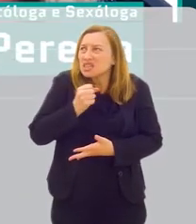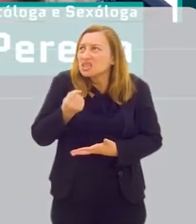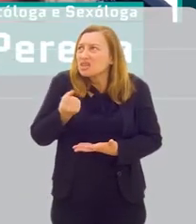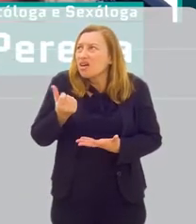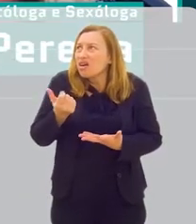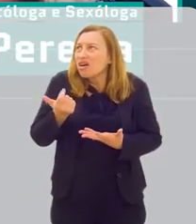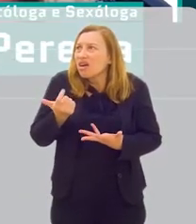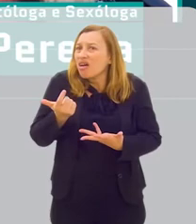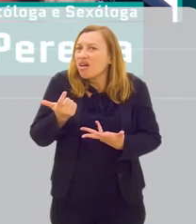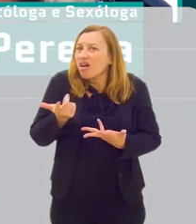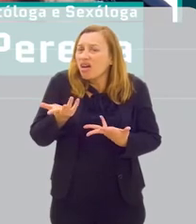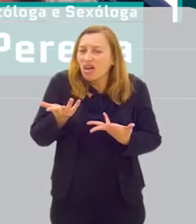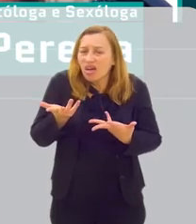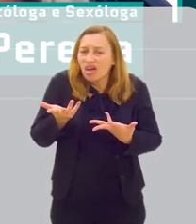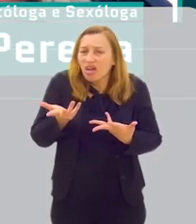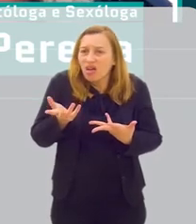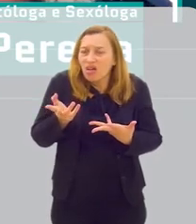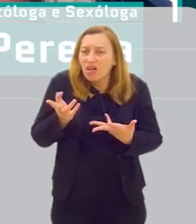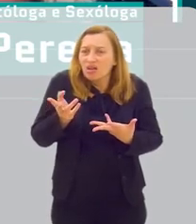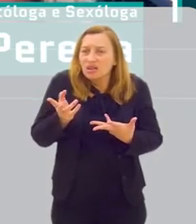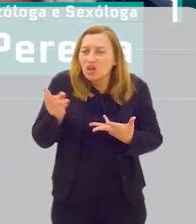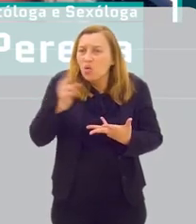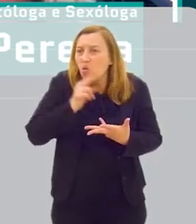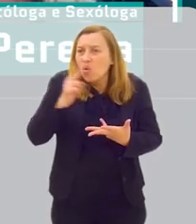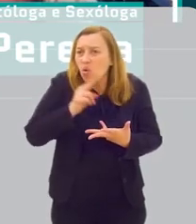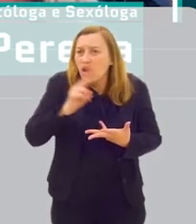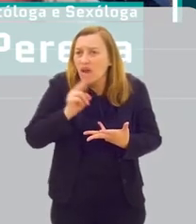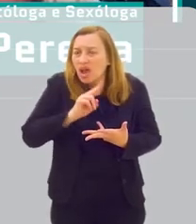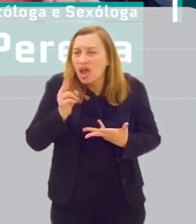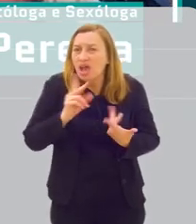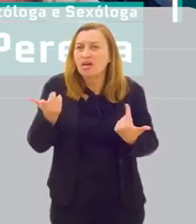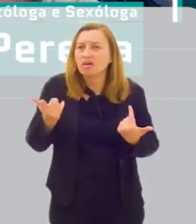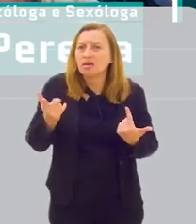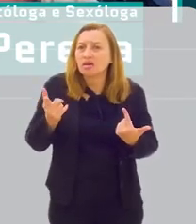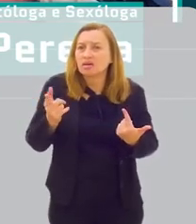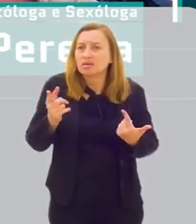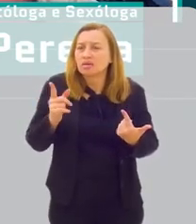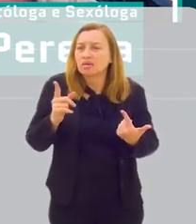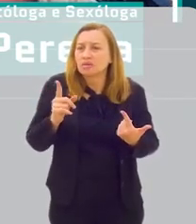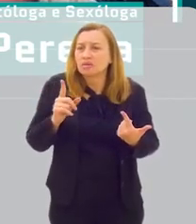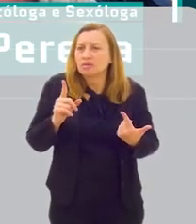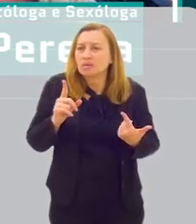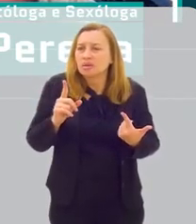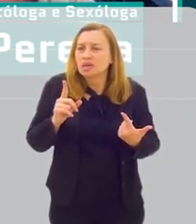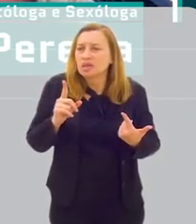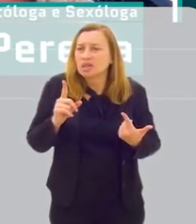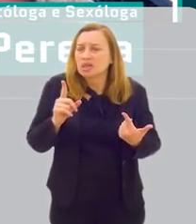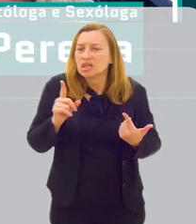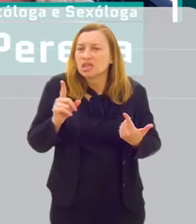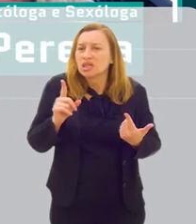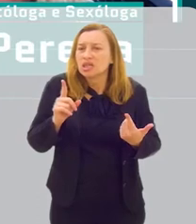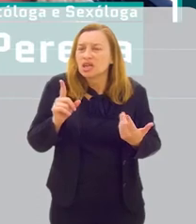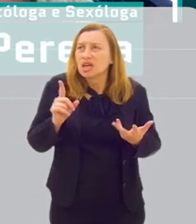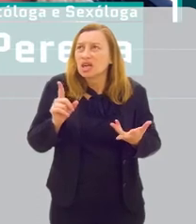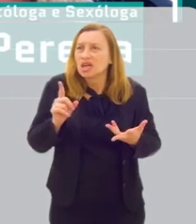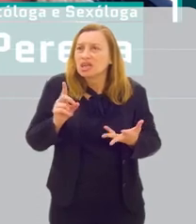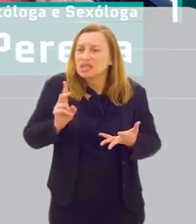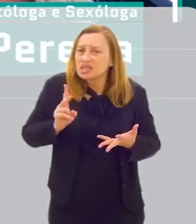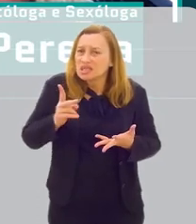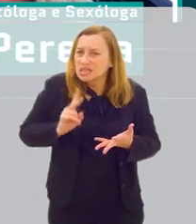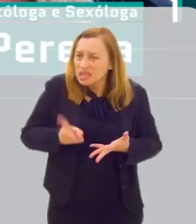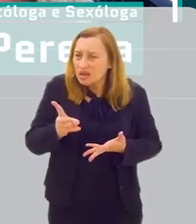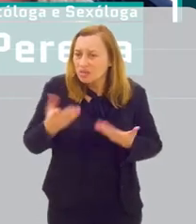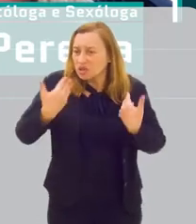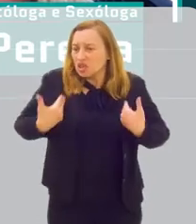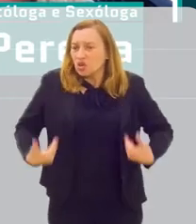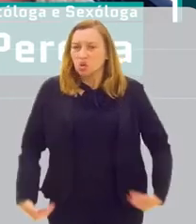é algo que ela tem que correr o tempo todo para poder ficar ali atrás dos procedimentos estéticos, para